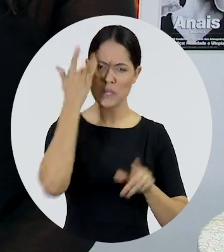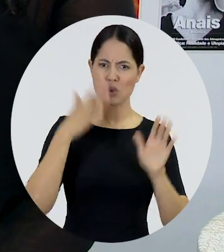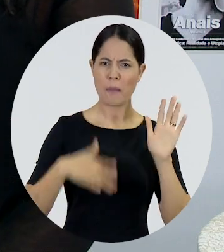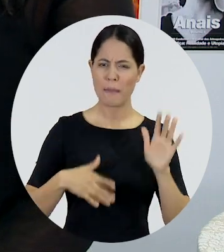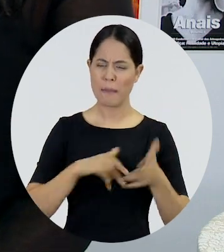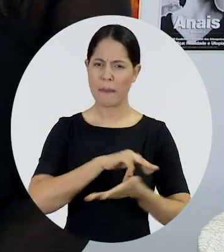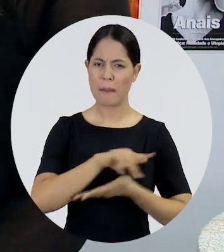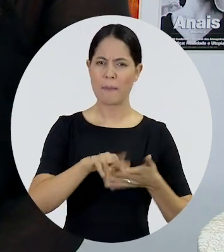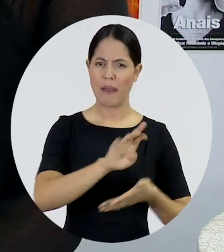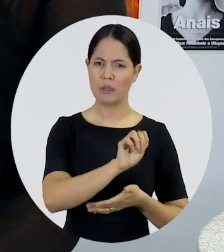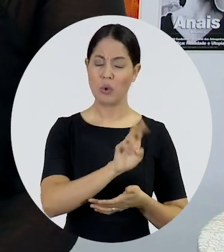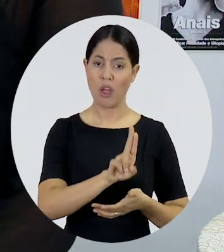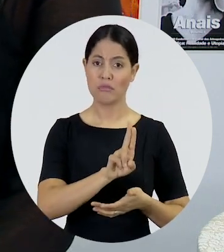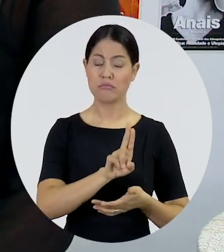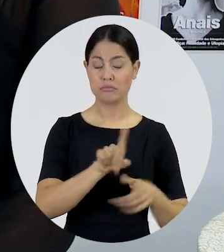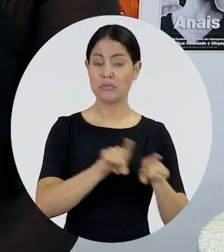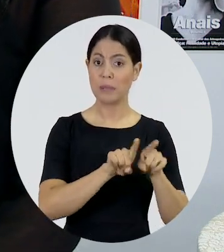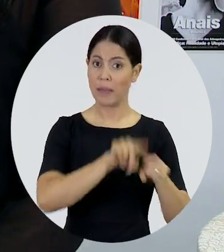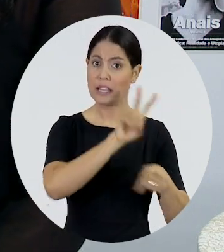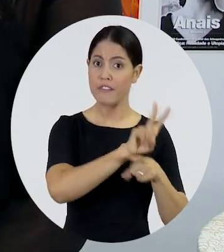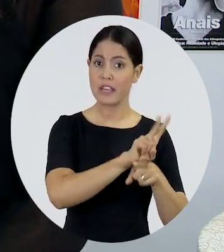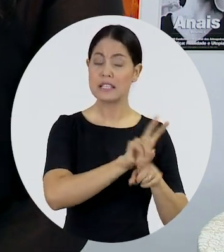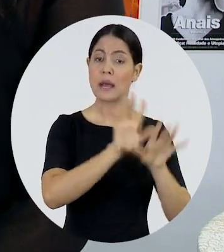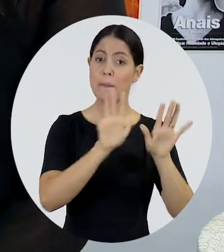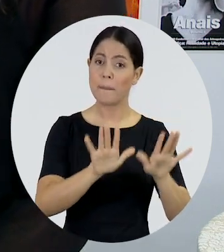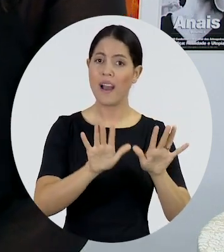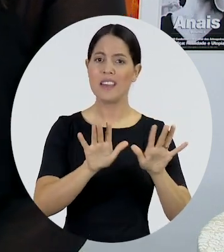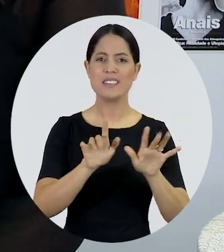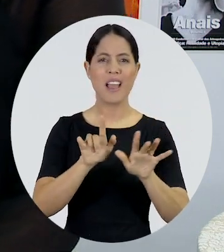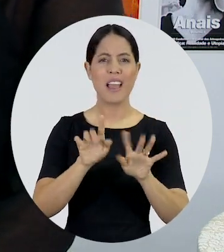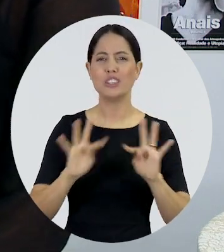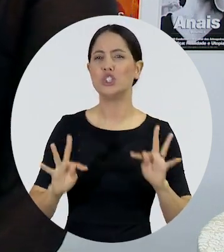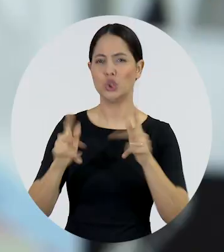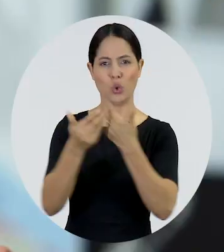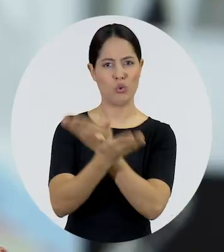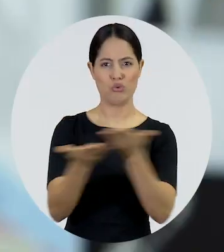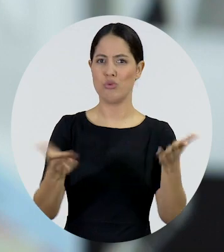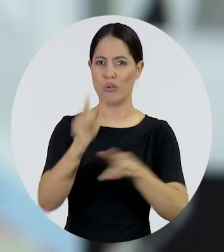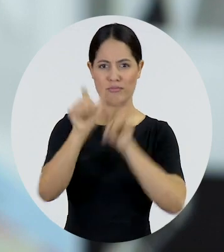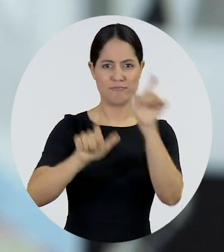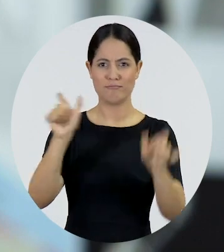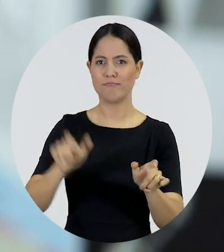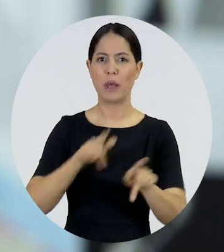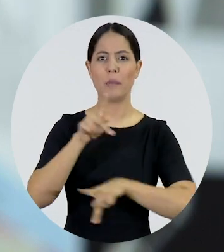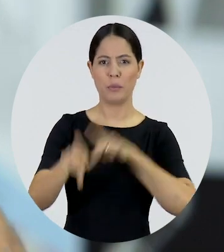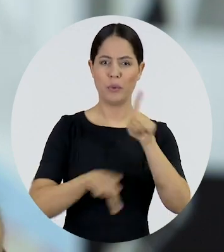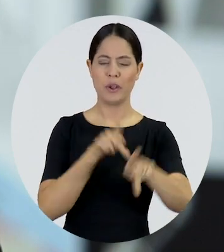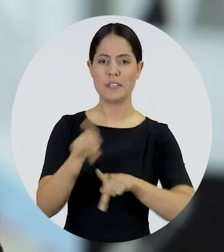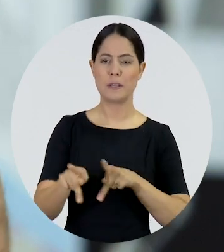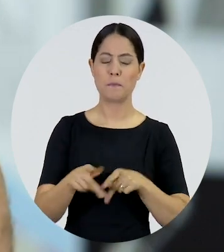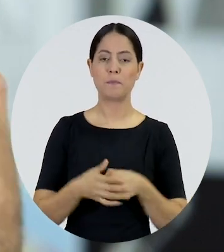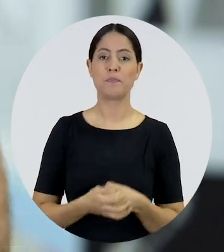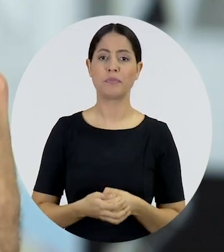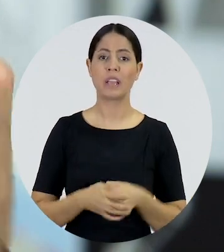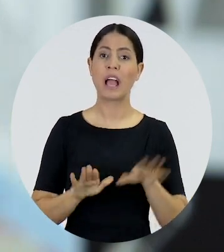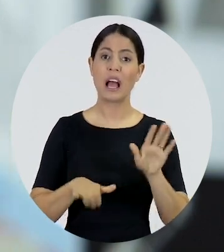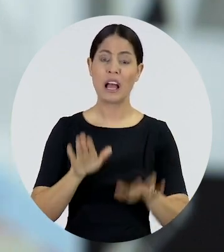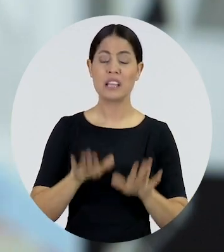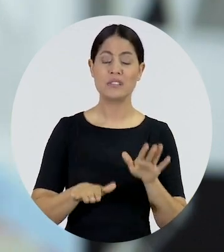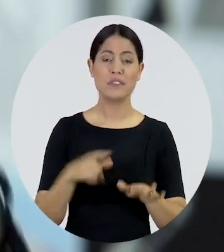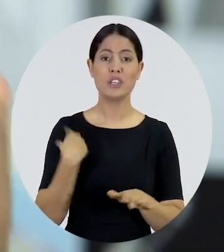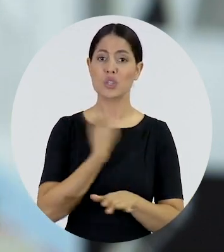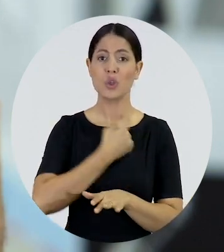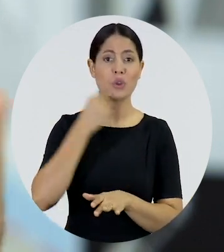direitos dos reis. Isso também, isso também, mas são os direitos de todos nós. As coisas que, sem